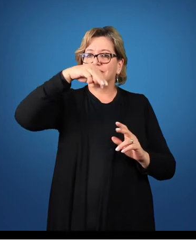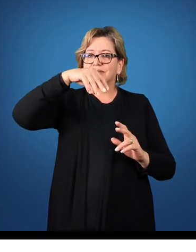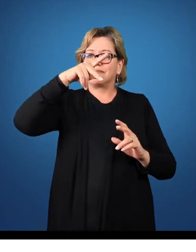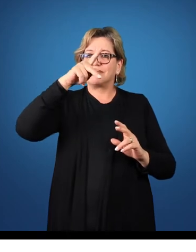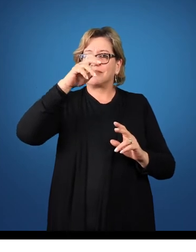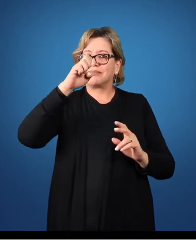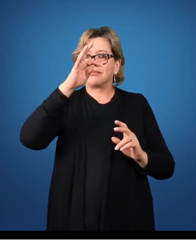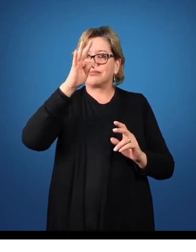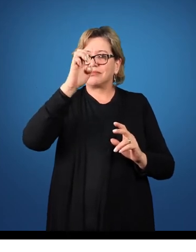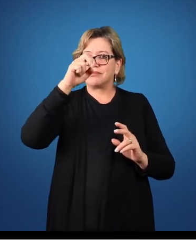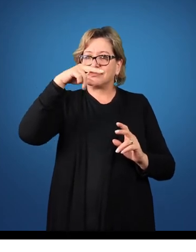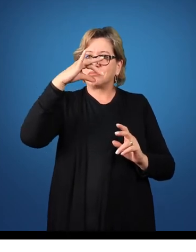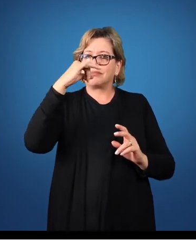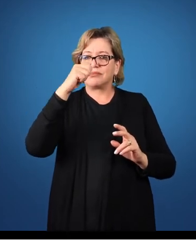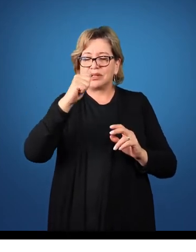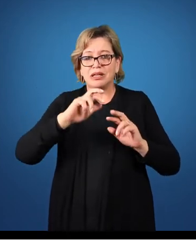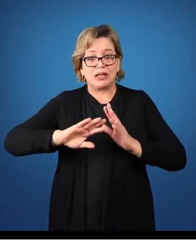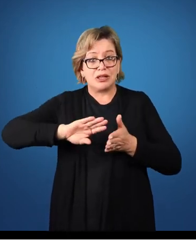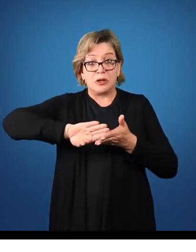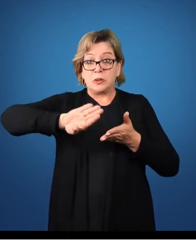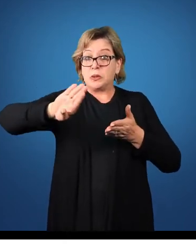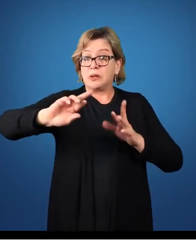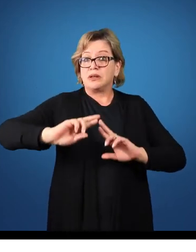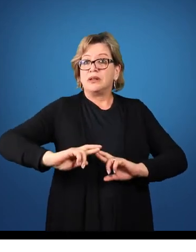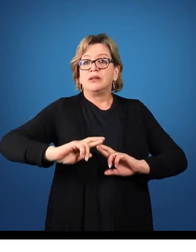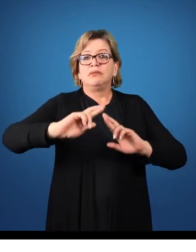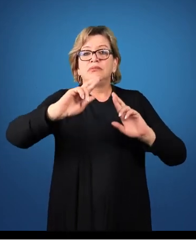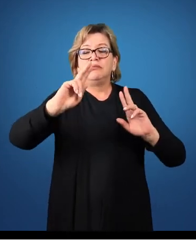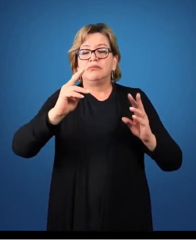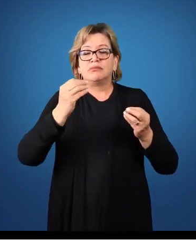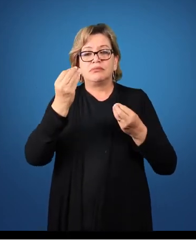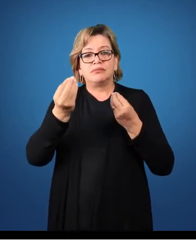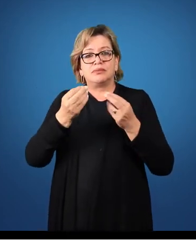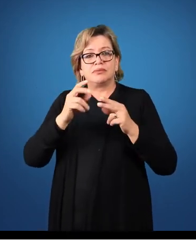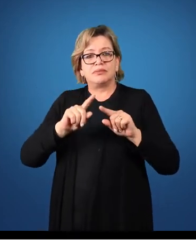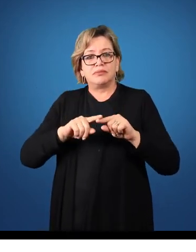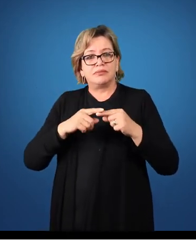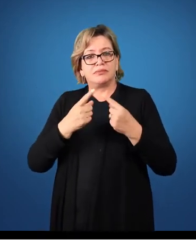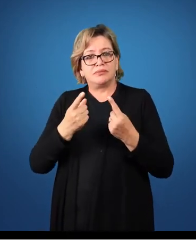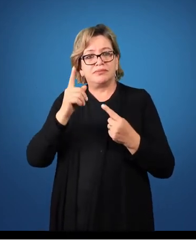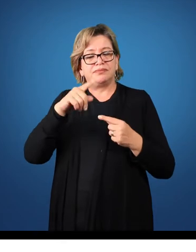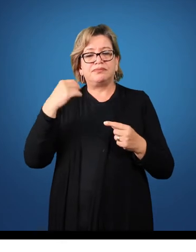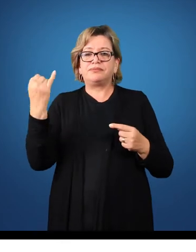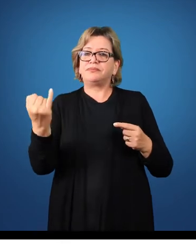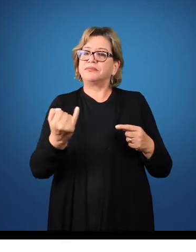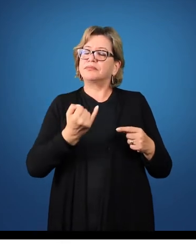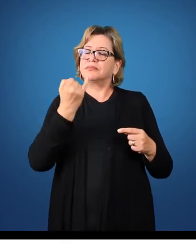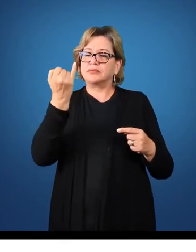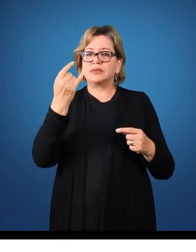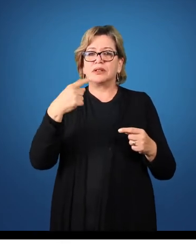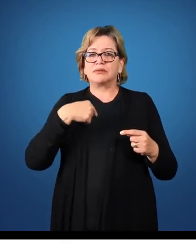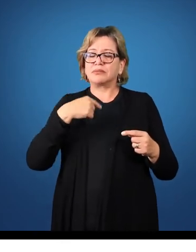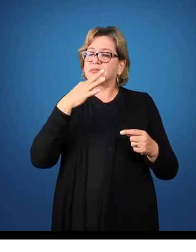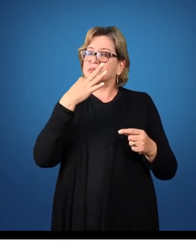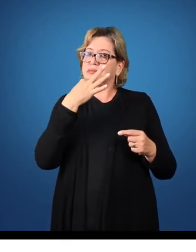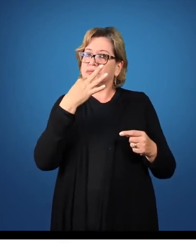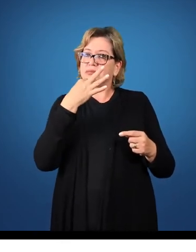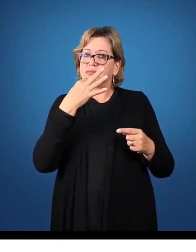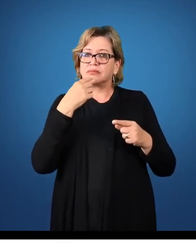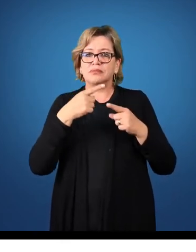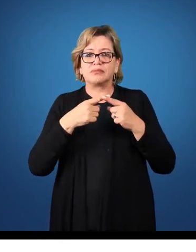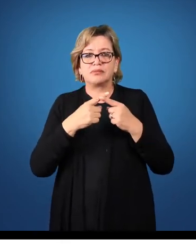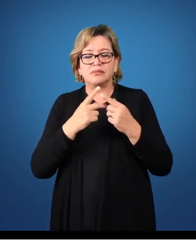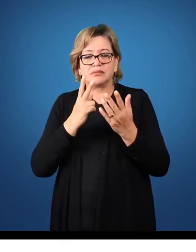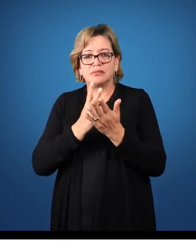ele está fora dos pressupostos básicos da contabilidade. Mas ele é importante que eu conheça porque ele